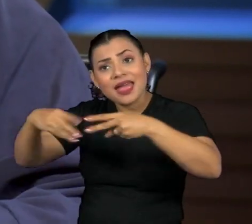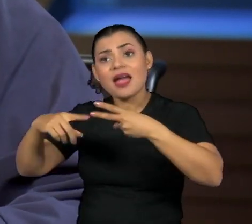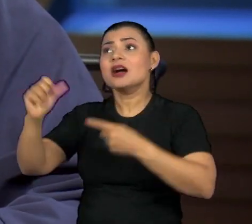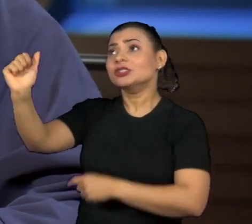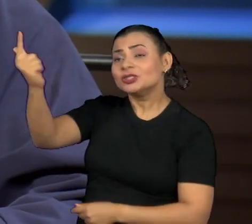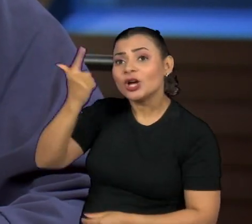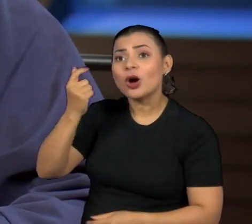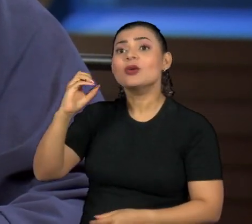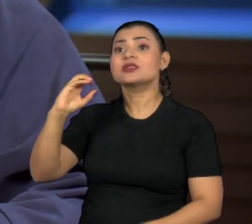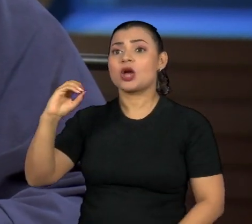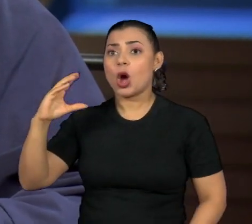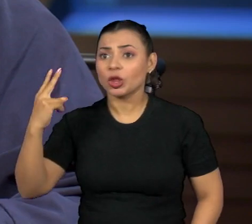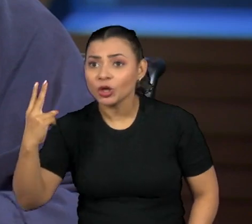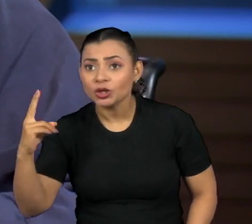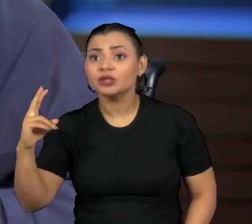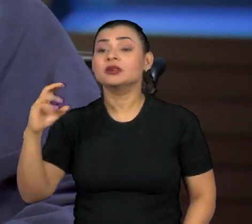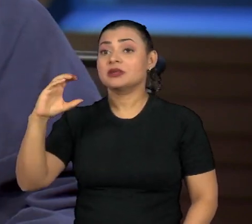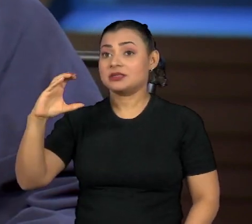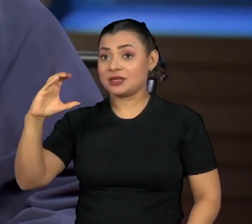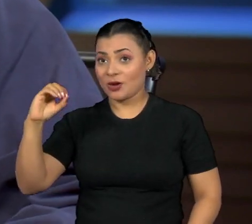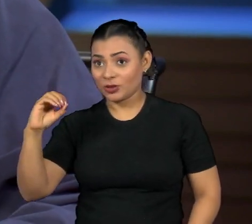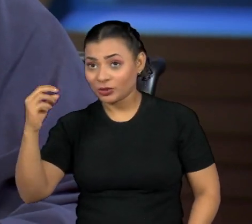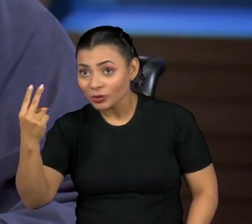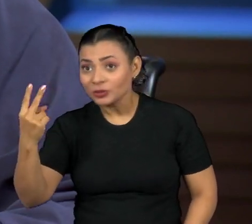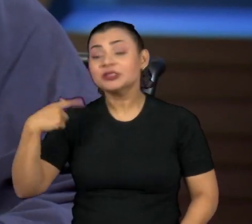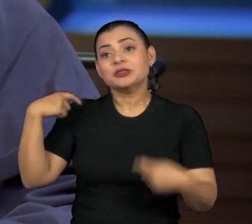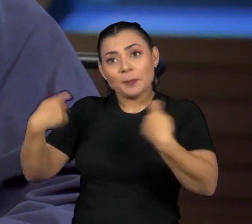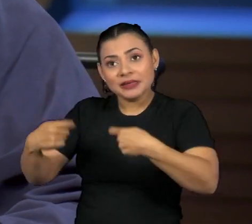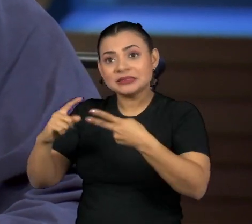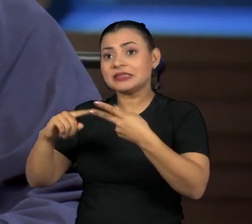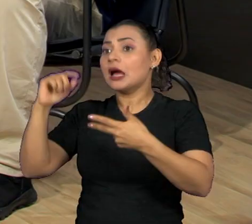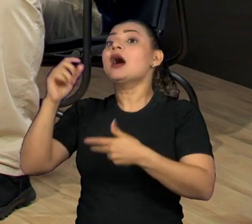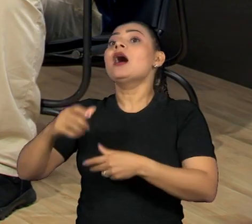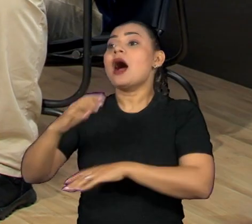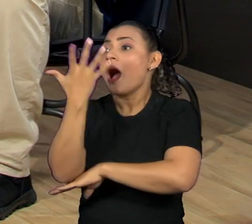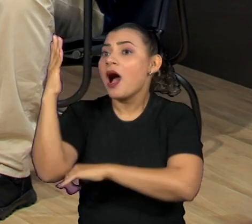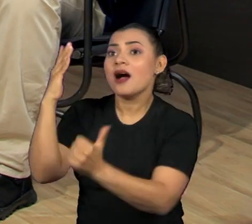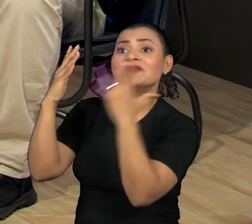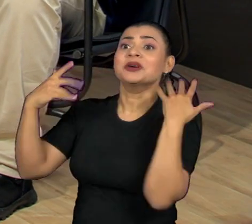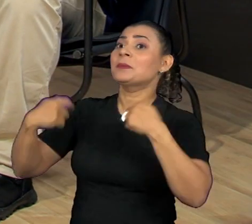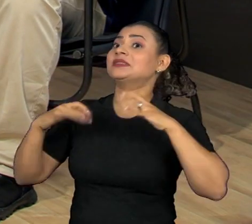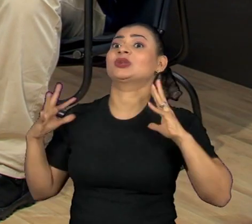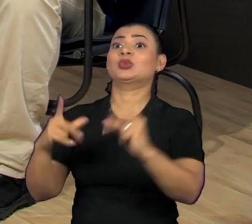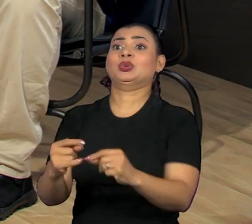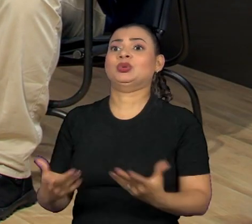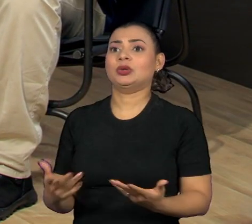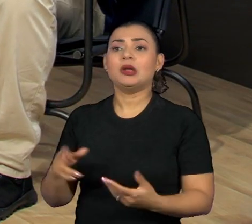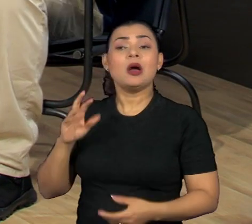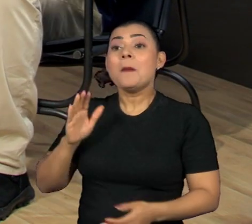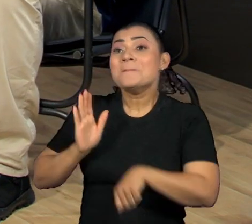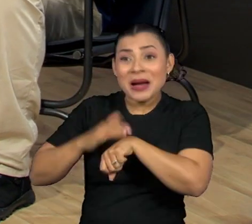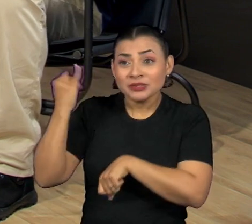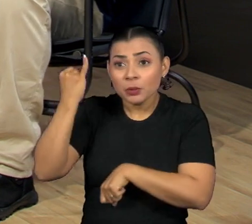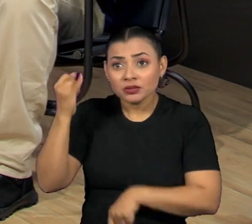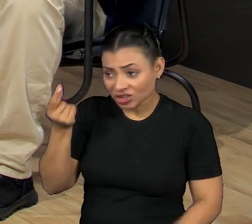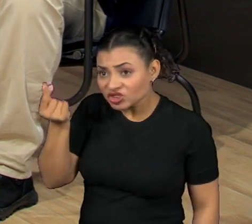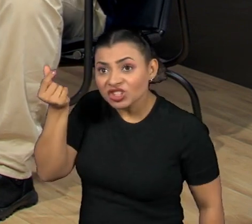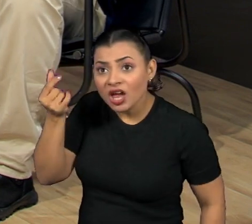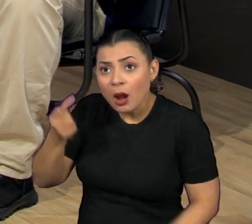precisamos do oxigênio. E a gente degrada tudo isso que nos é o mais importante na vida, não é o dinheiro mais importante.